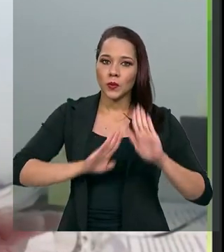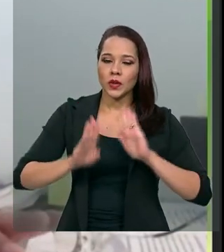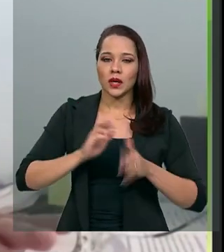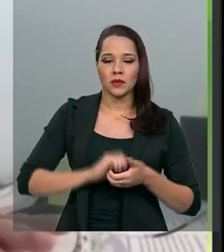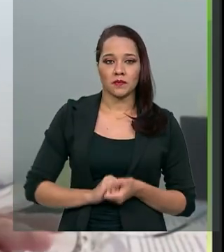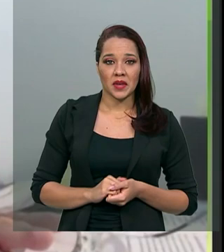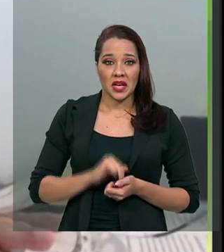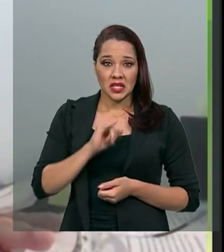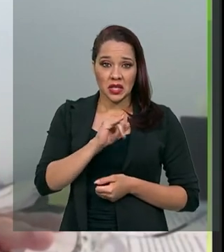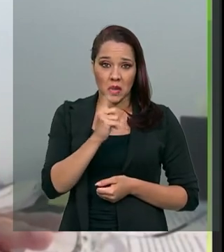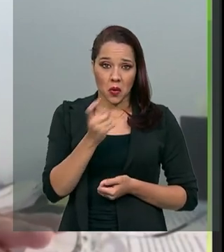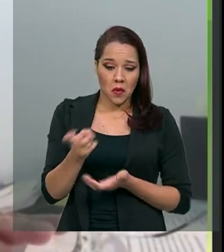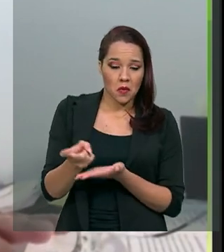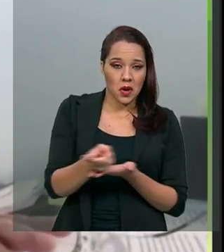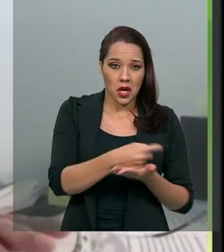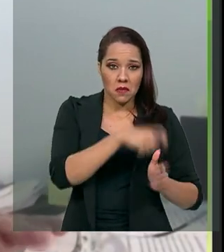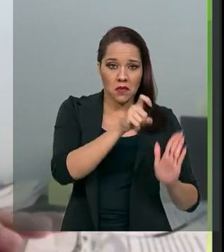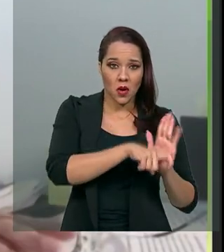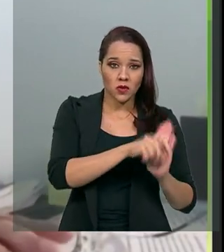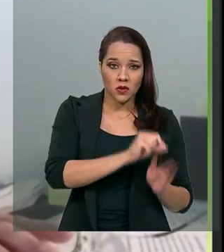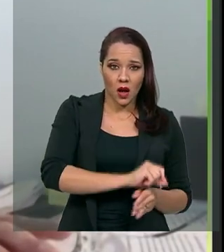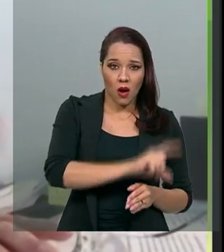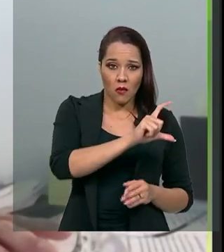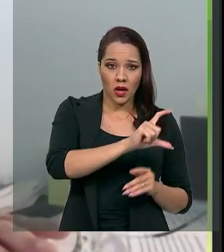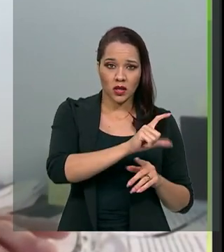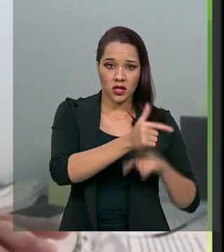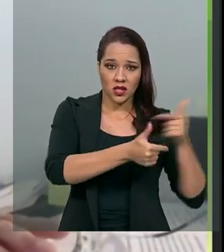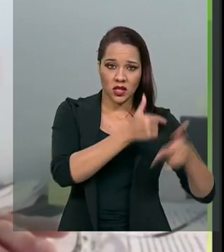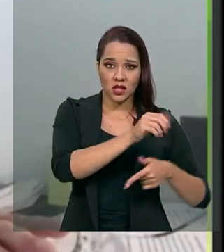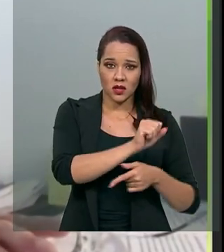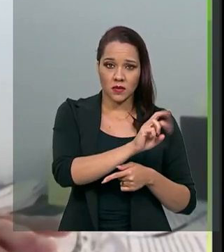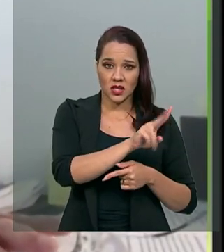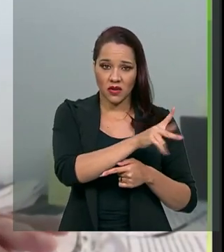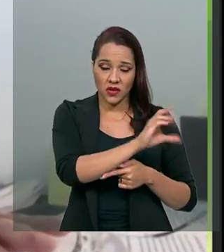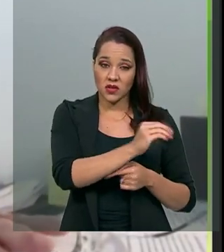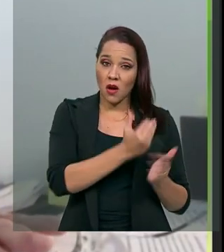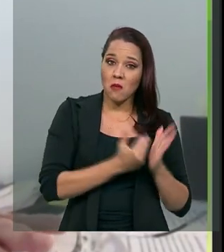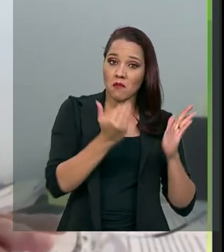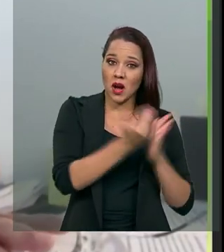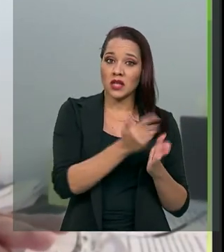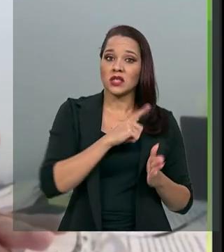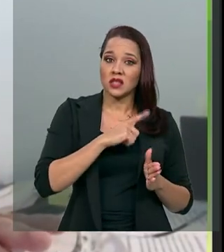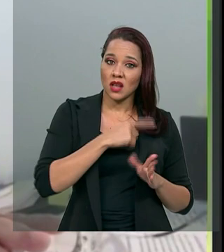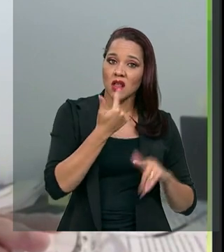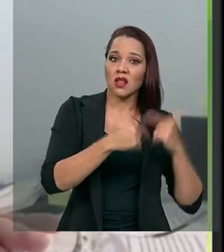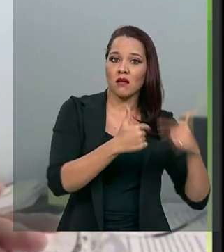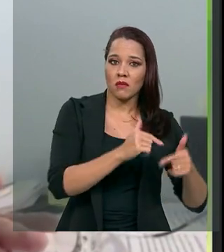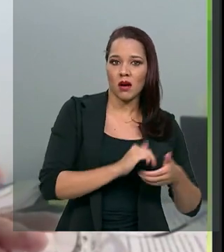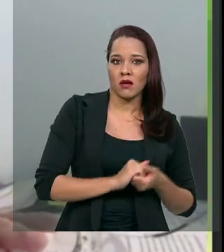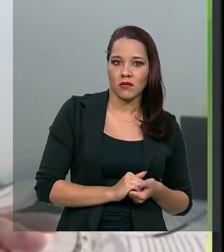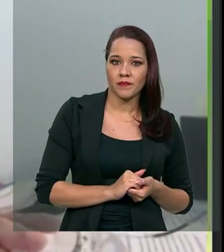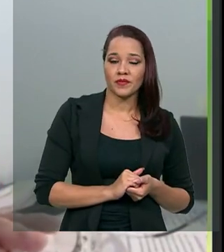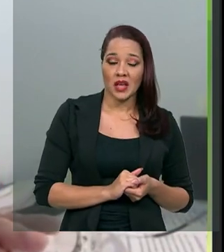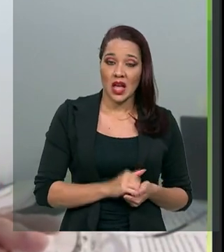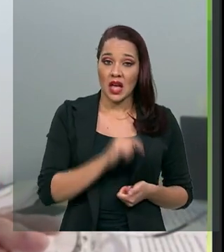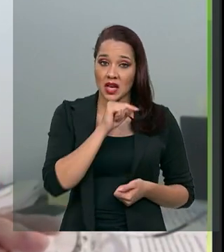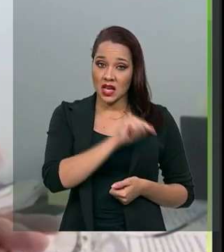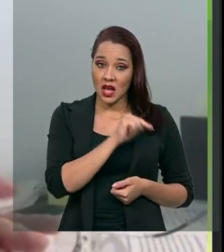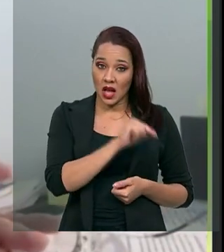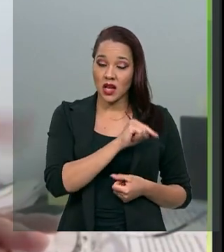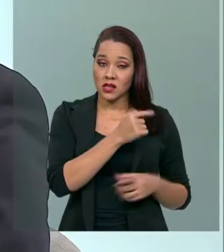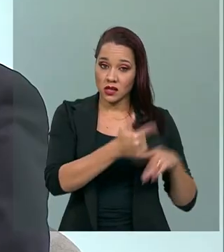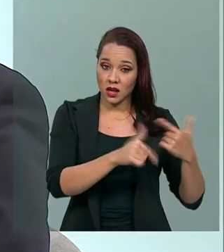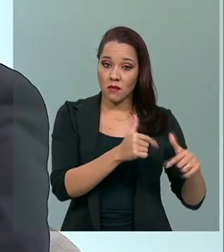aumenta um tributo sobre serviços, que é o maior empregador do país e que estes